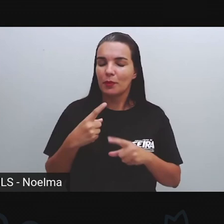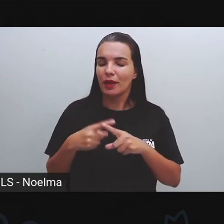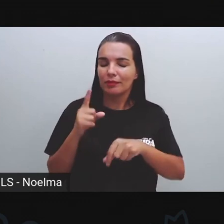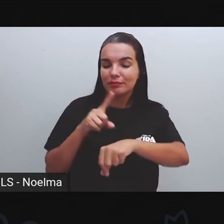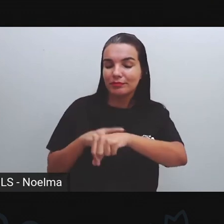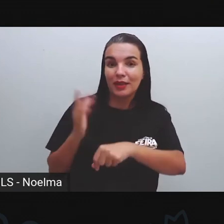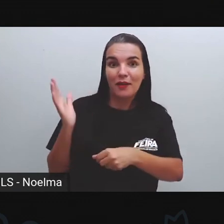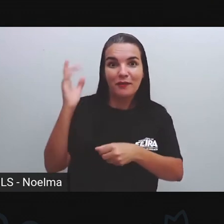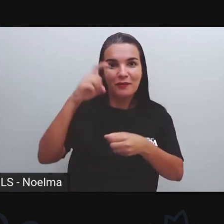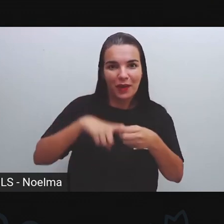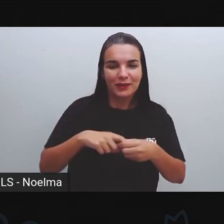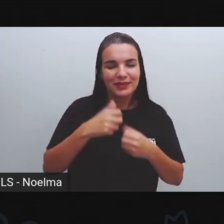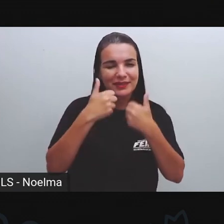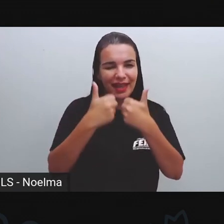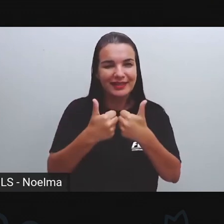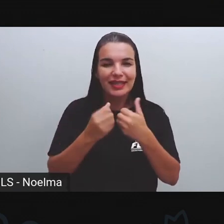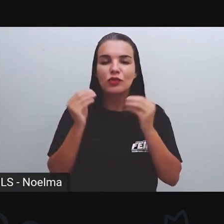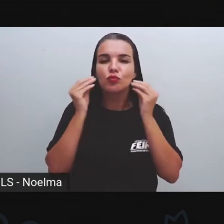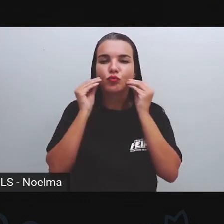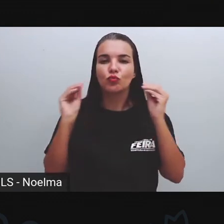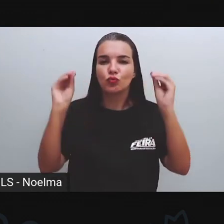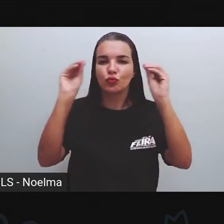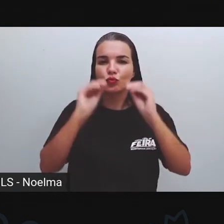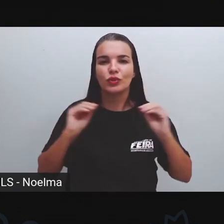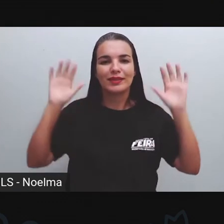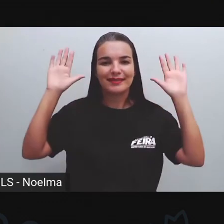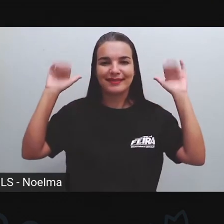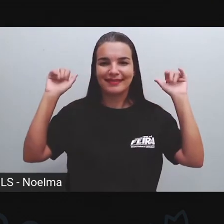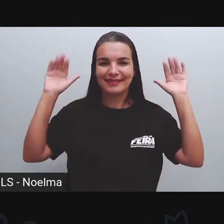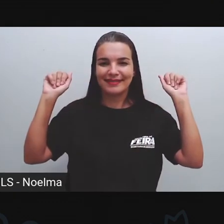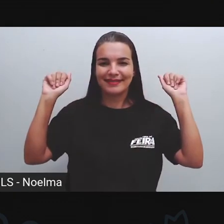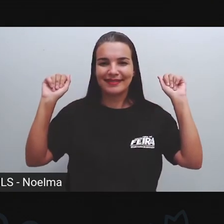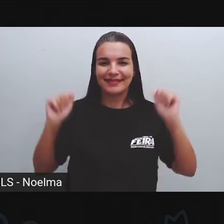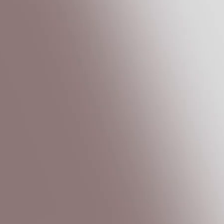a gente está voltando, viu? Beijão e tchau, tchau!